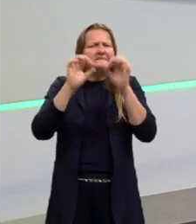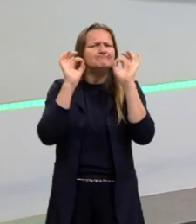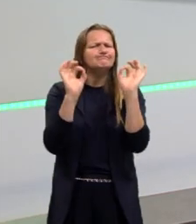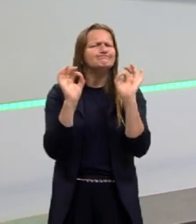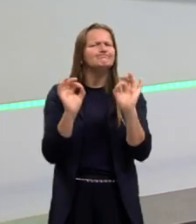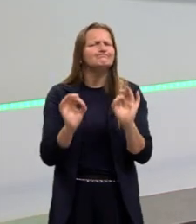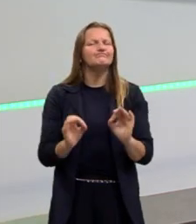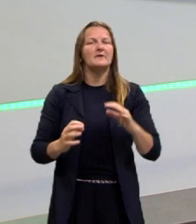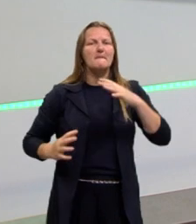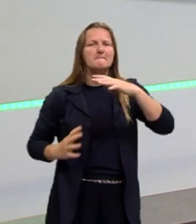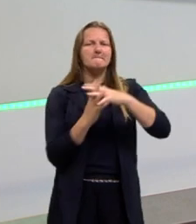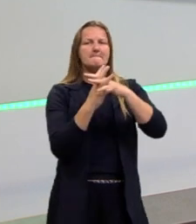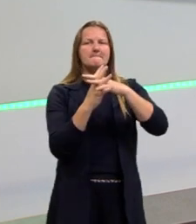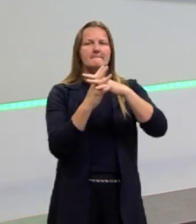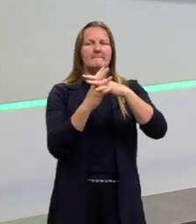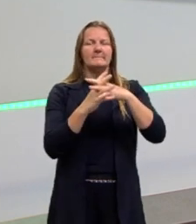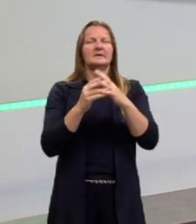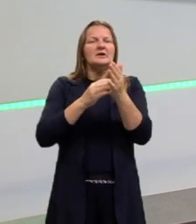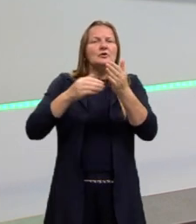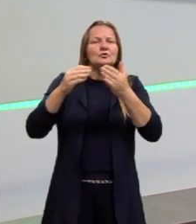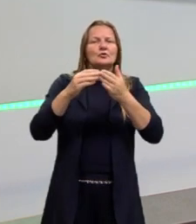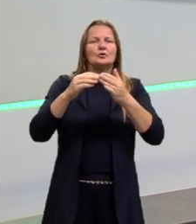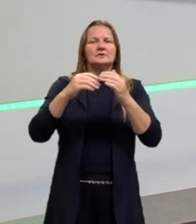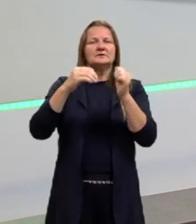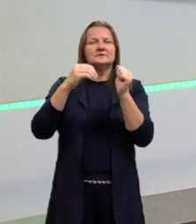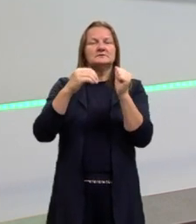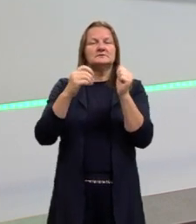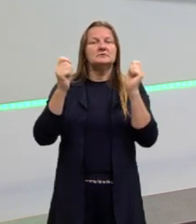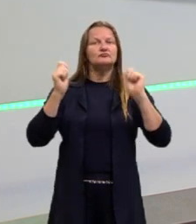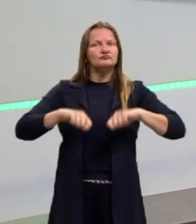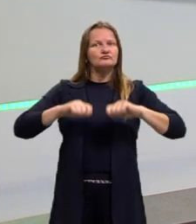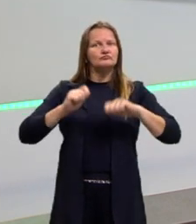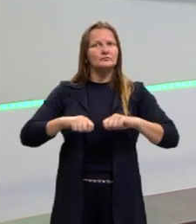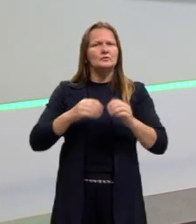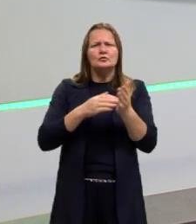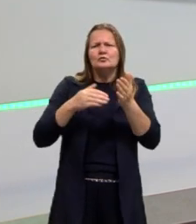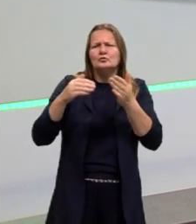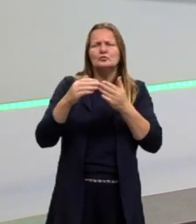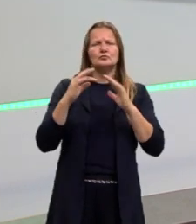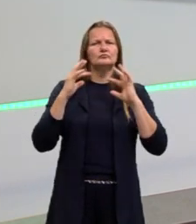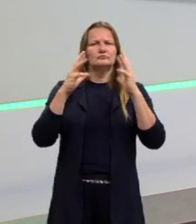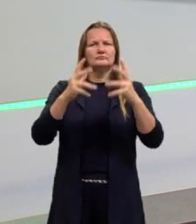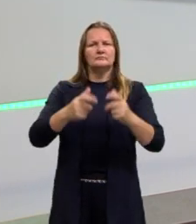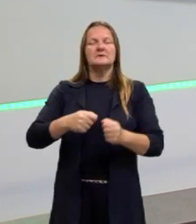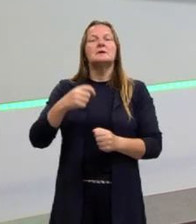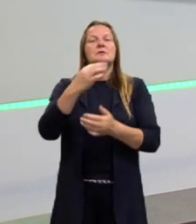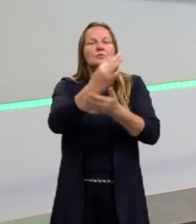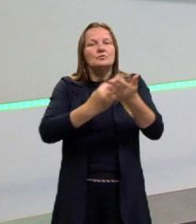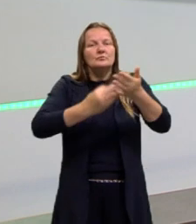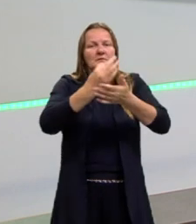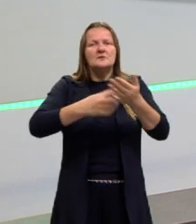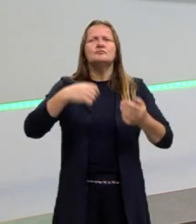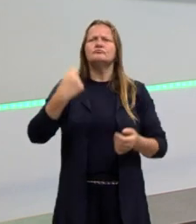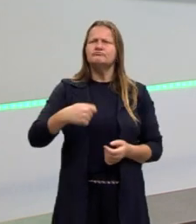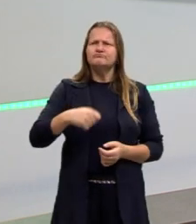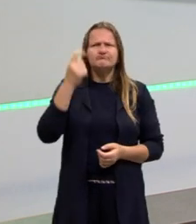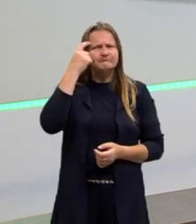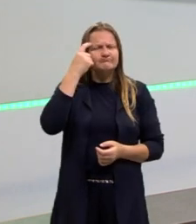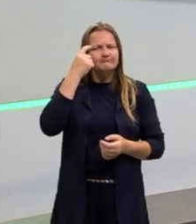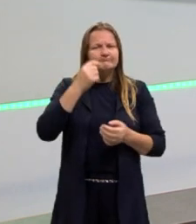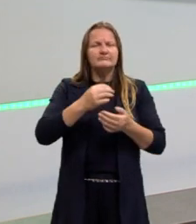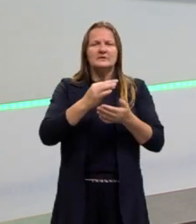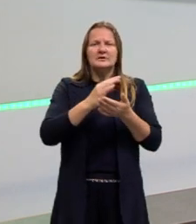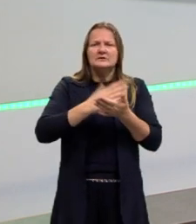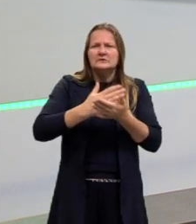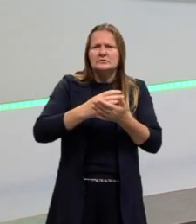atendendo a todas as competências e pensando que esse é um texto em que você precisa interpretar o